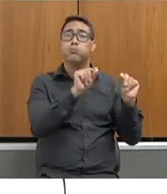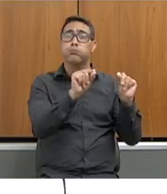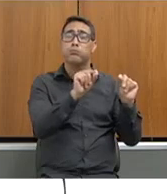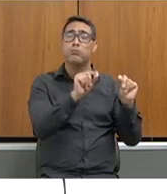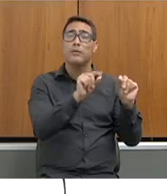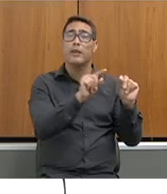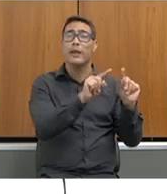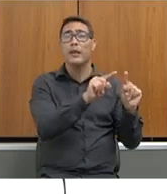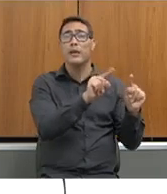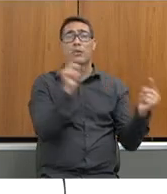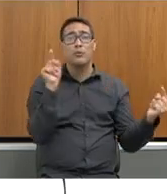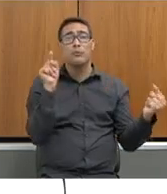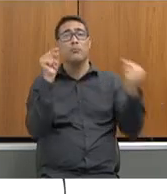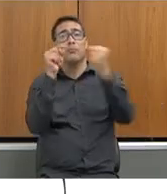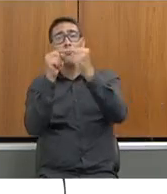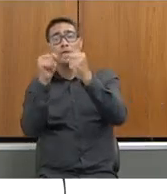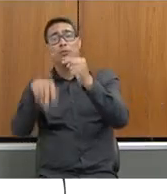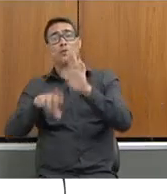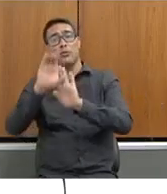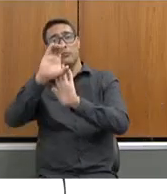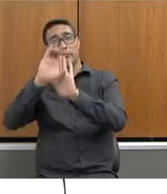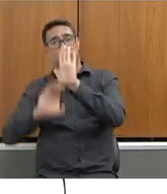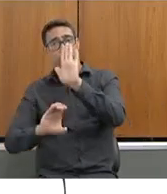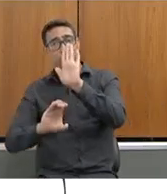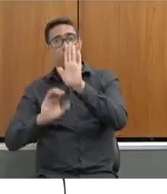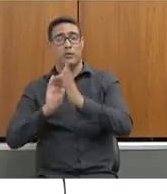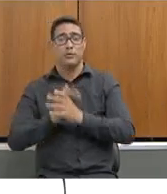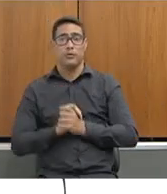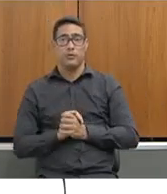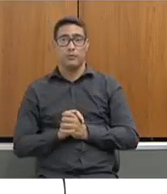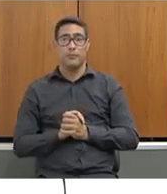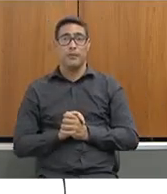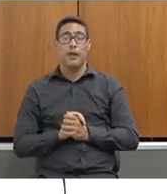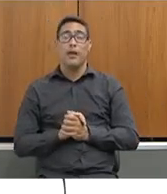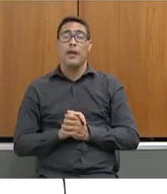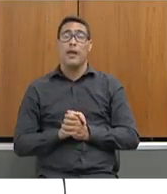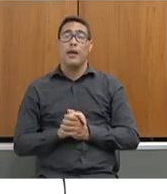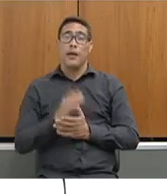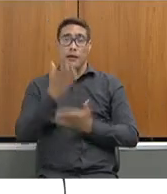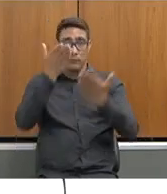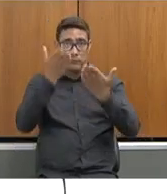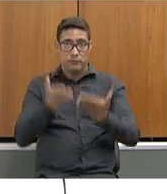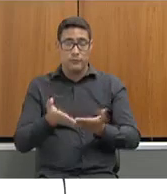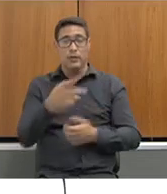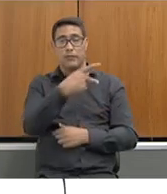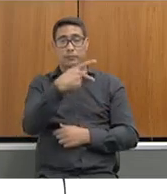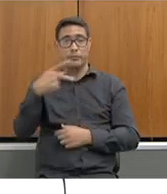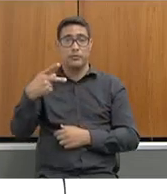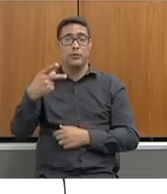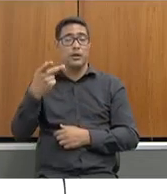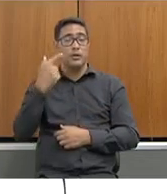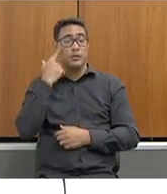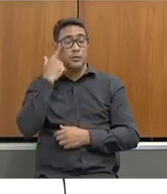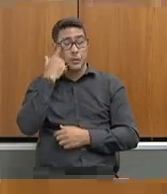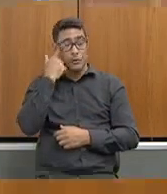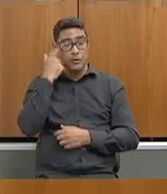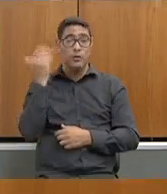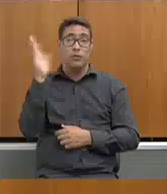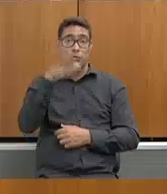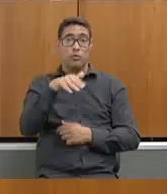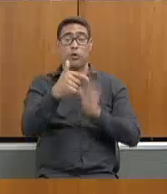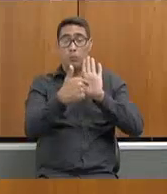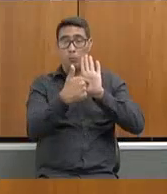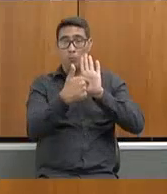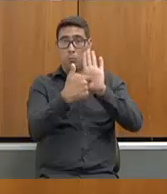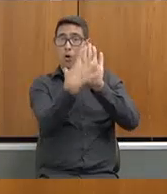em consonância com o nosso currículo de referência. Trago aqui, deputada, senhora como presidente, eu trago aqui só um modelo de